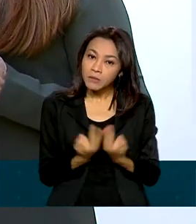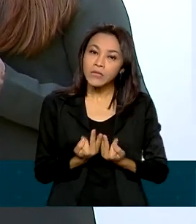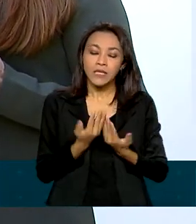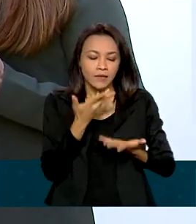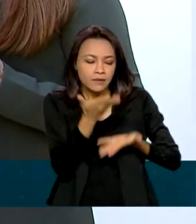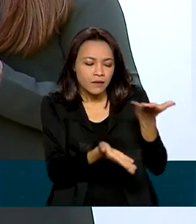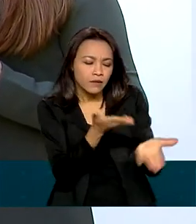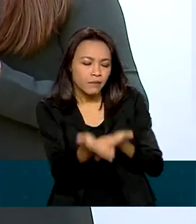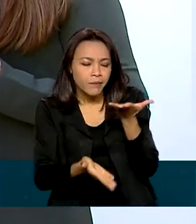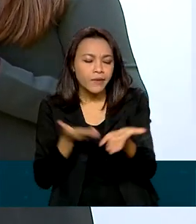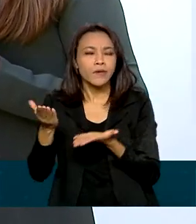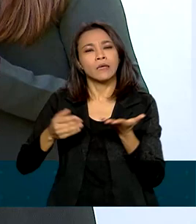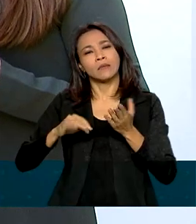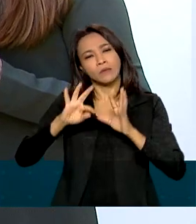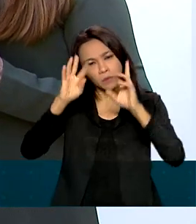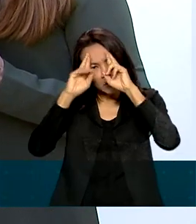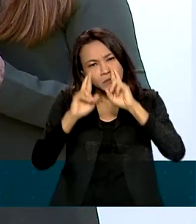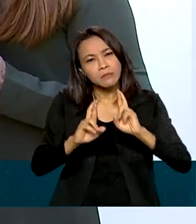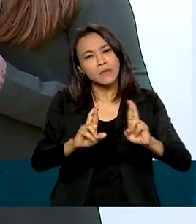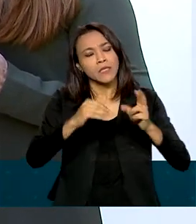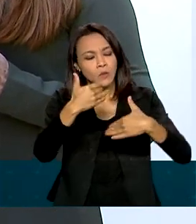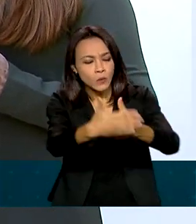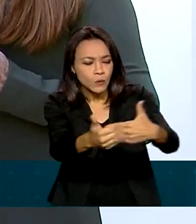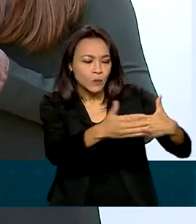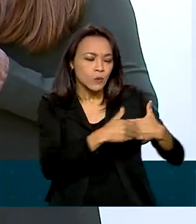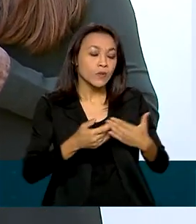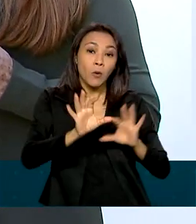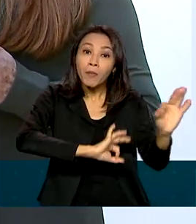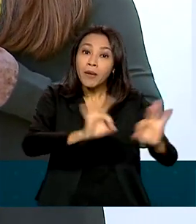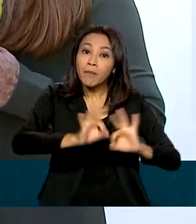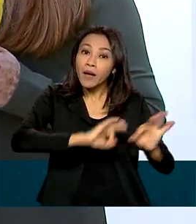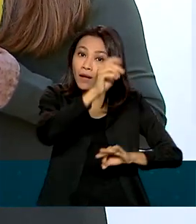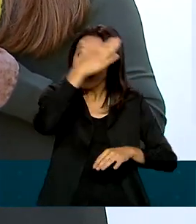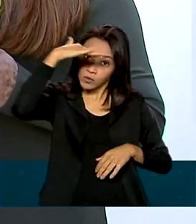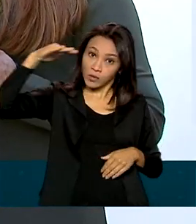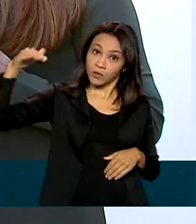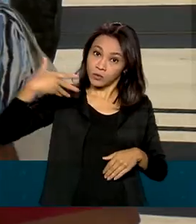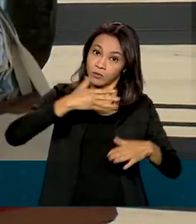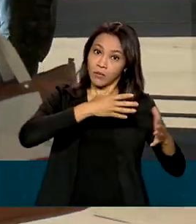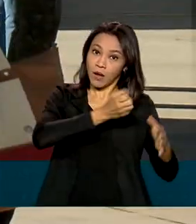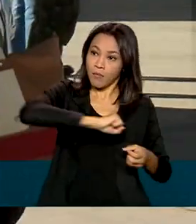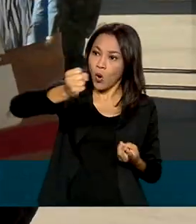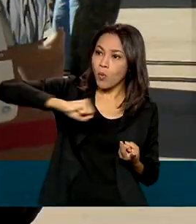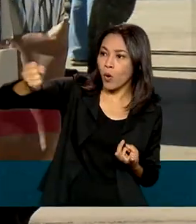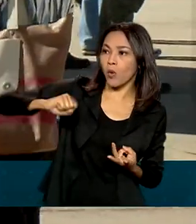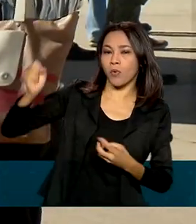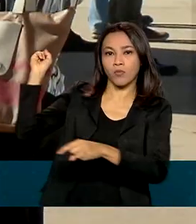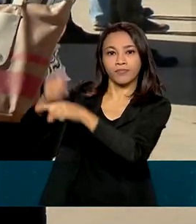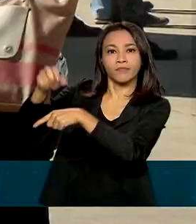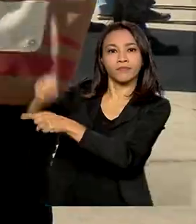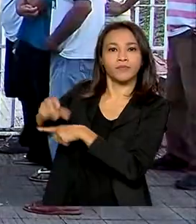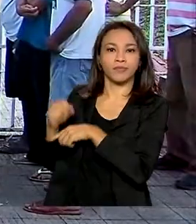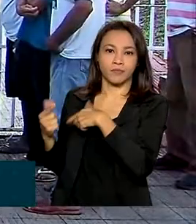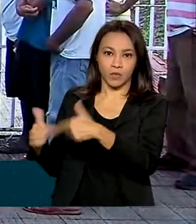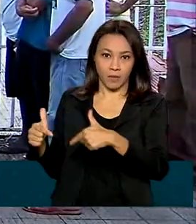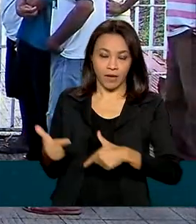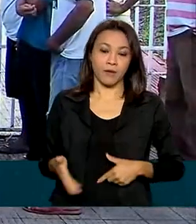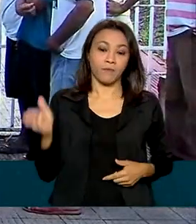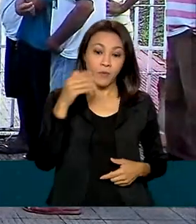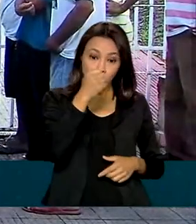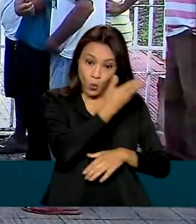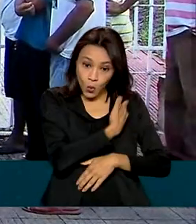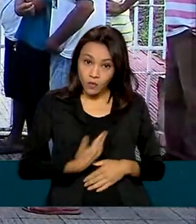um tratamento humanitário, os adultos são preparados para entrar no mercado de trabalho. O governo brasileiro acolhe